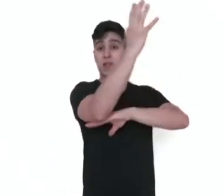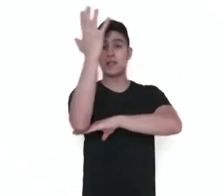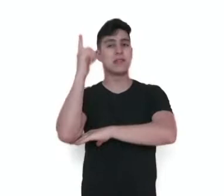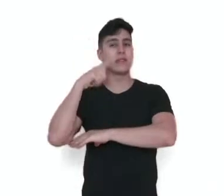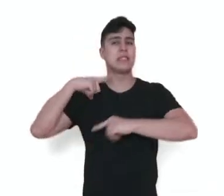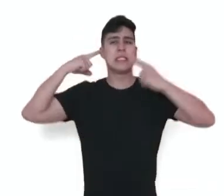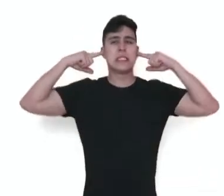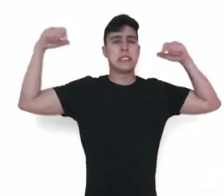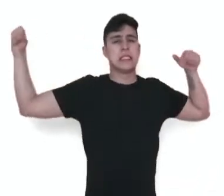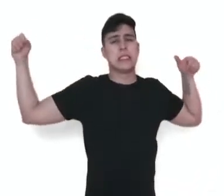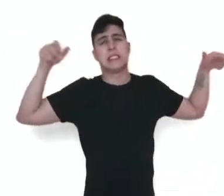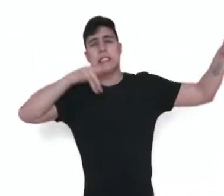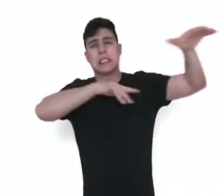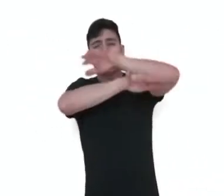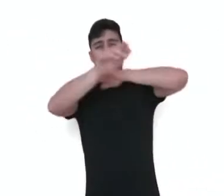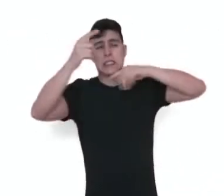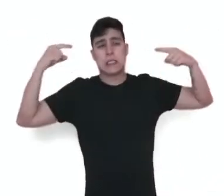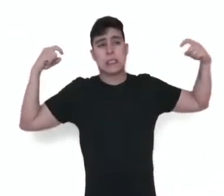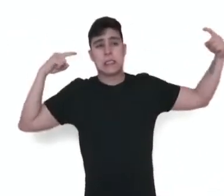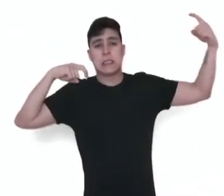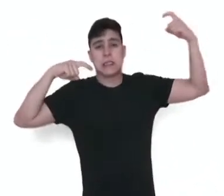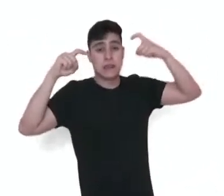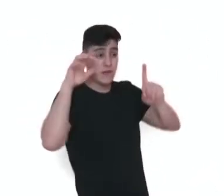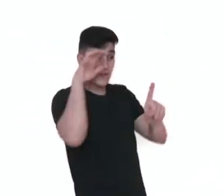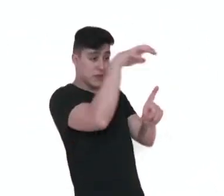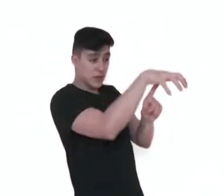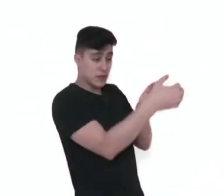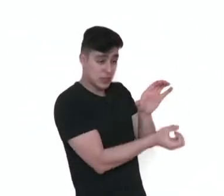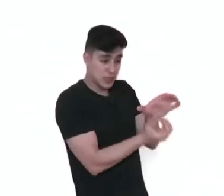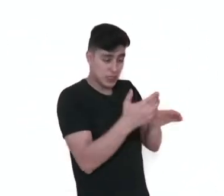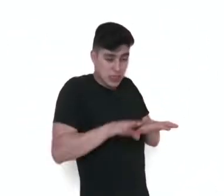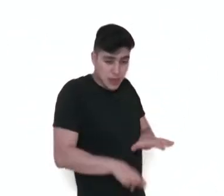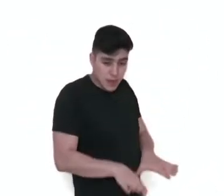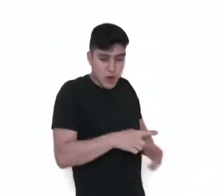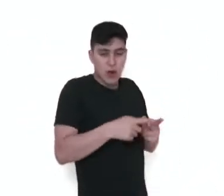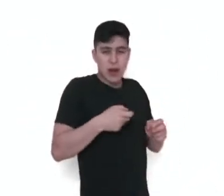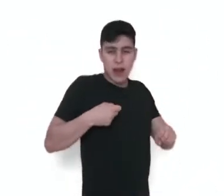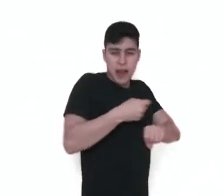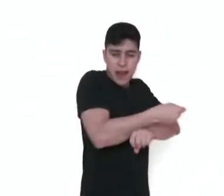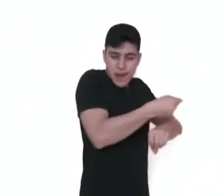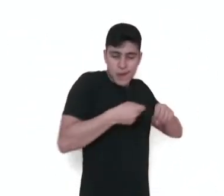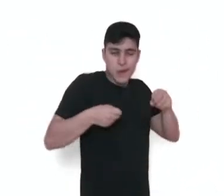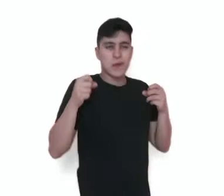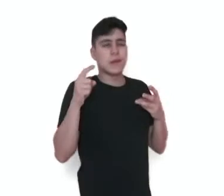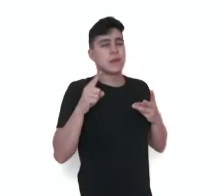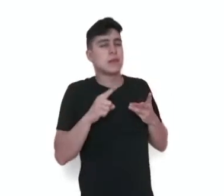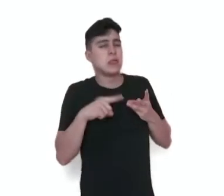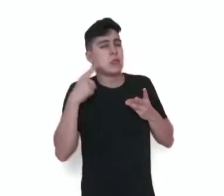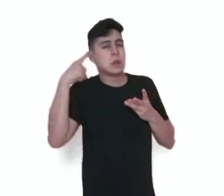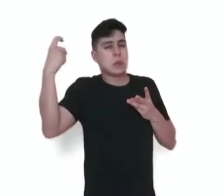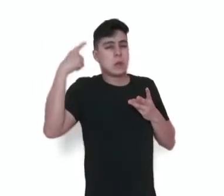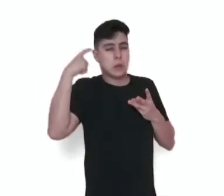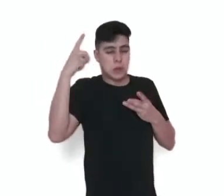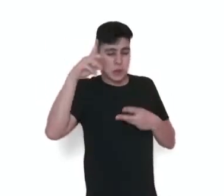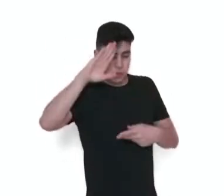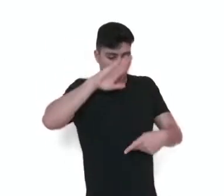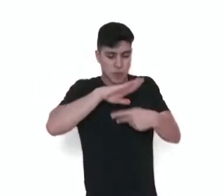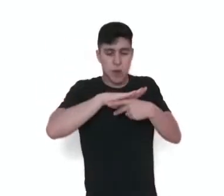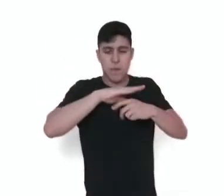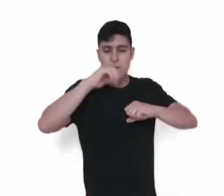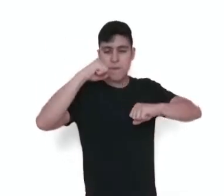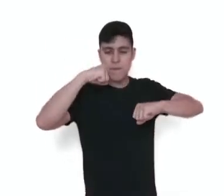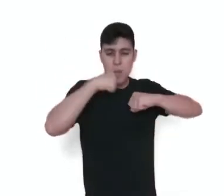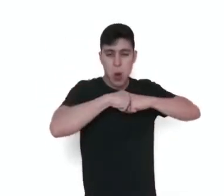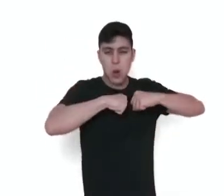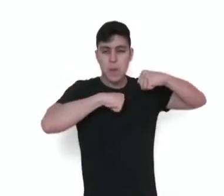diferentes instrumentos musicais. Veja, tambores, maracas, recos, recos, recos, recos, recos, sons feitos por meio de atrito, pelo